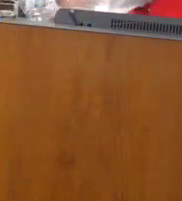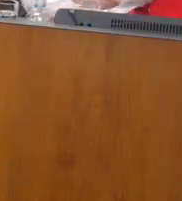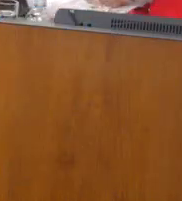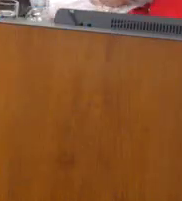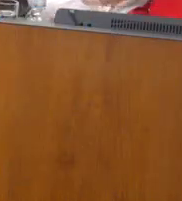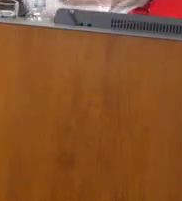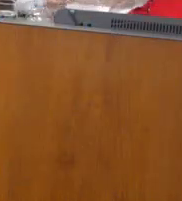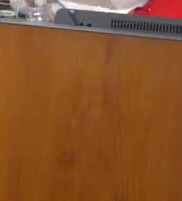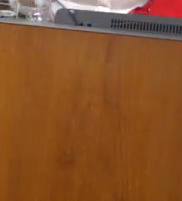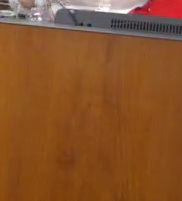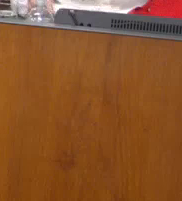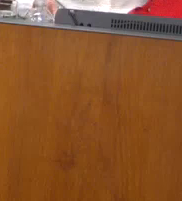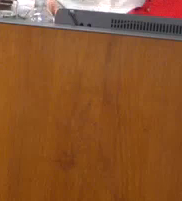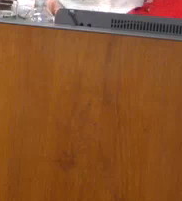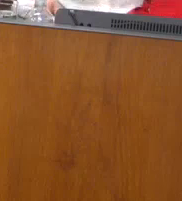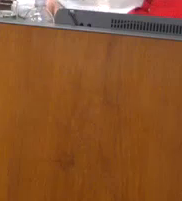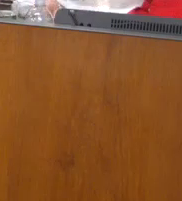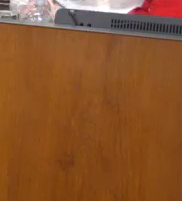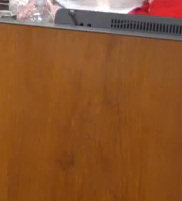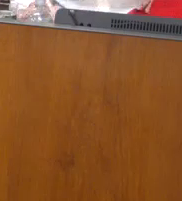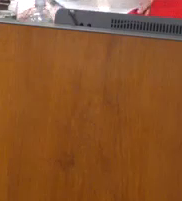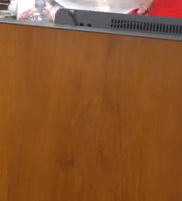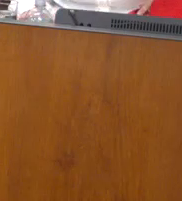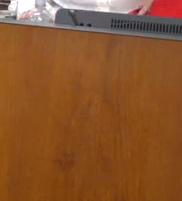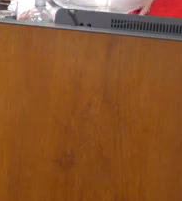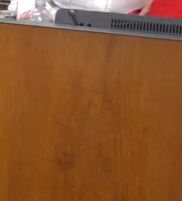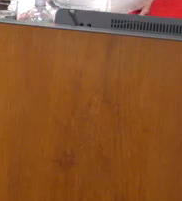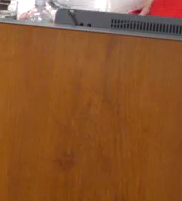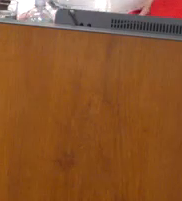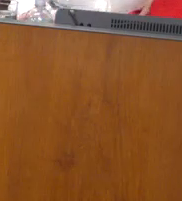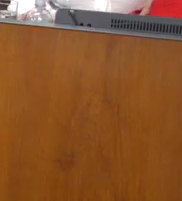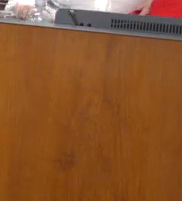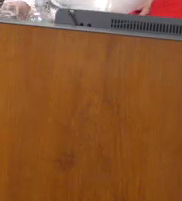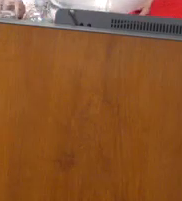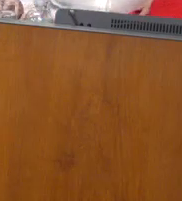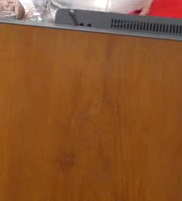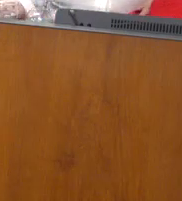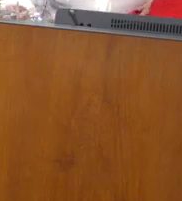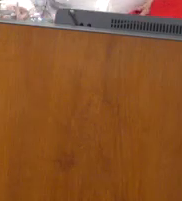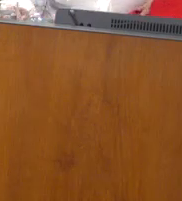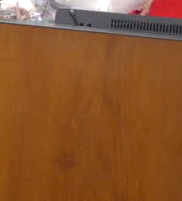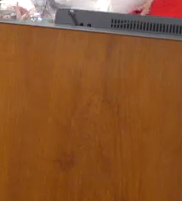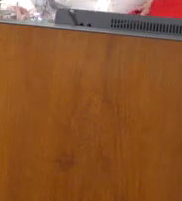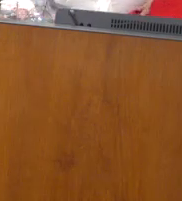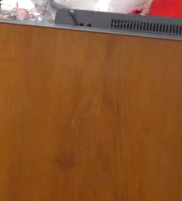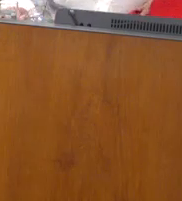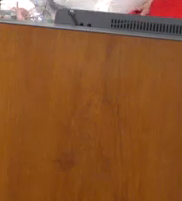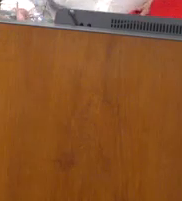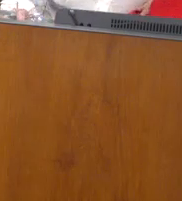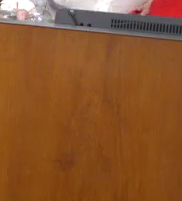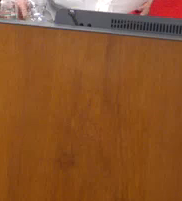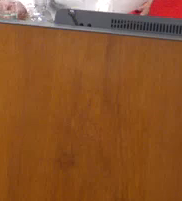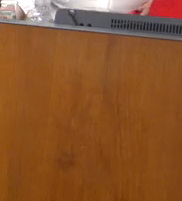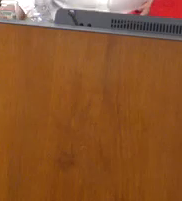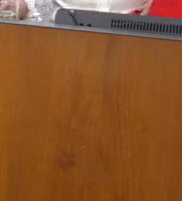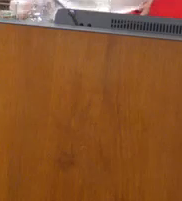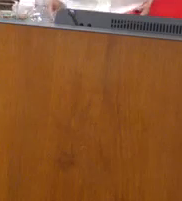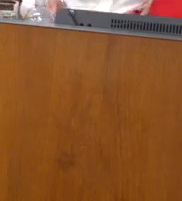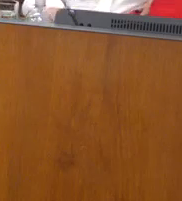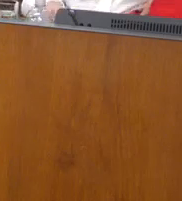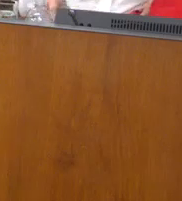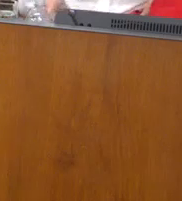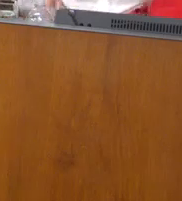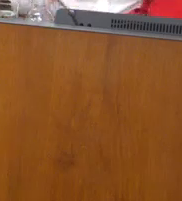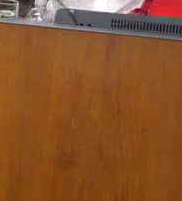Gil tem dois minutos para fazer as suas colocações. Eu quero realmente dizer que é um tema